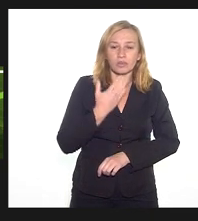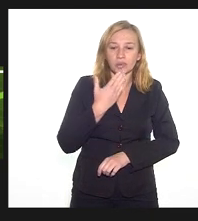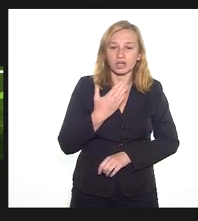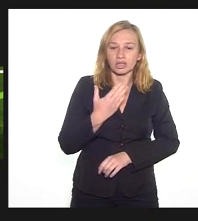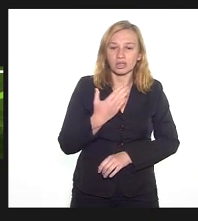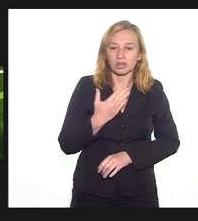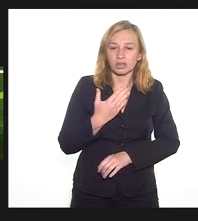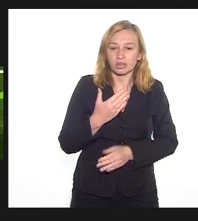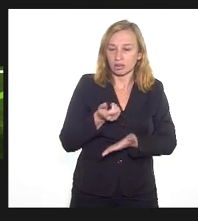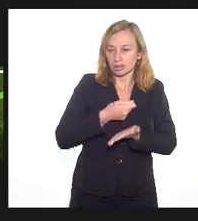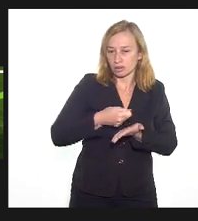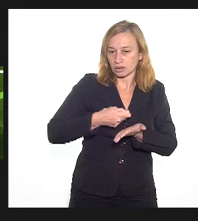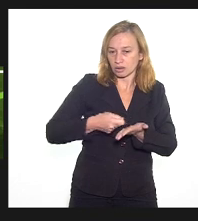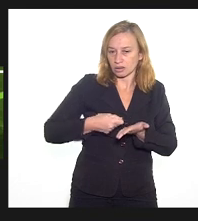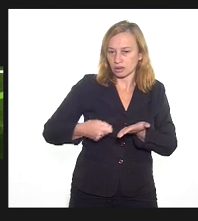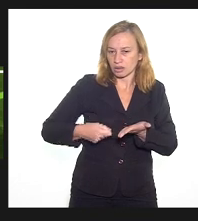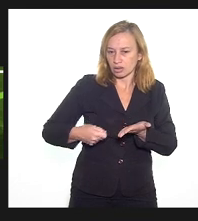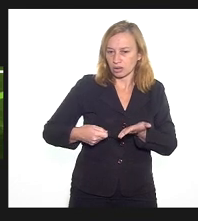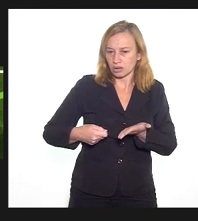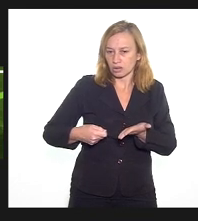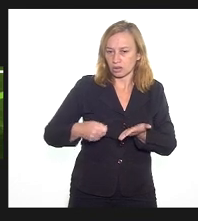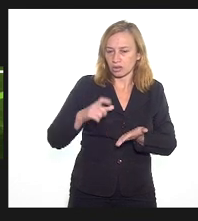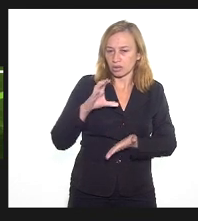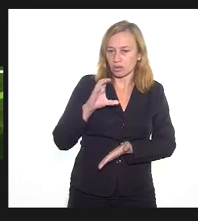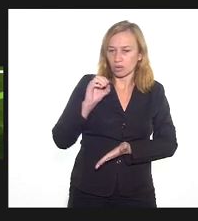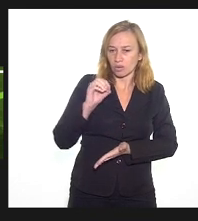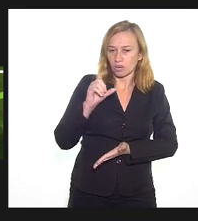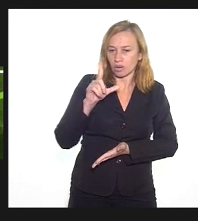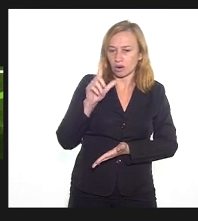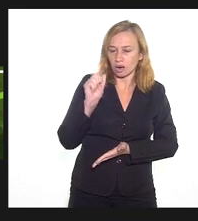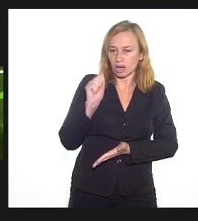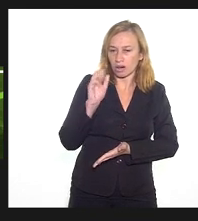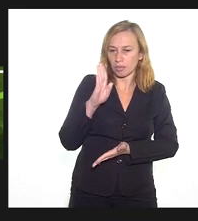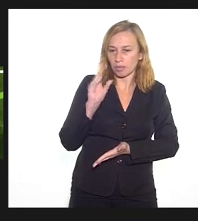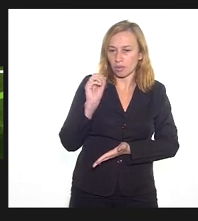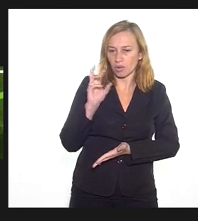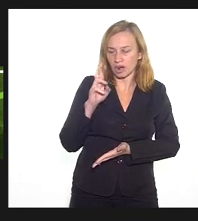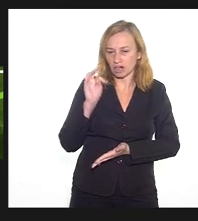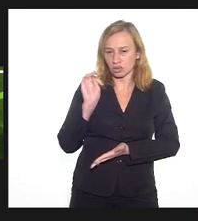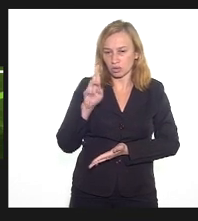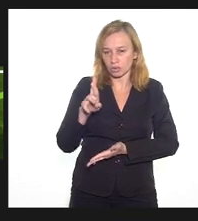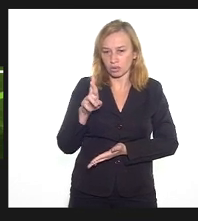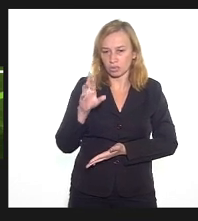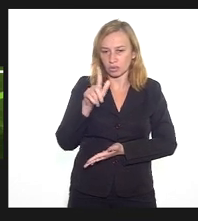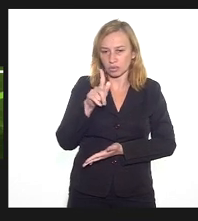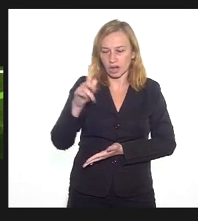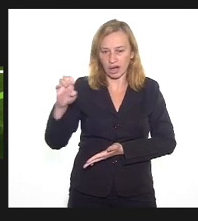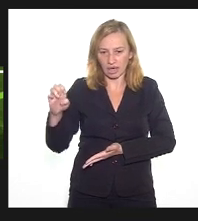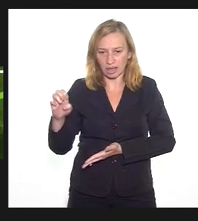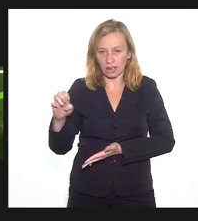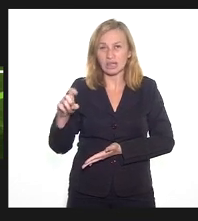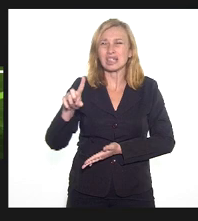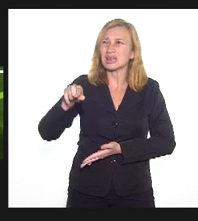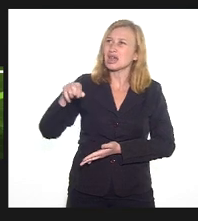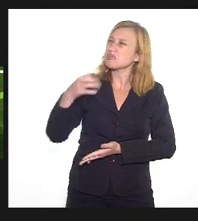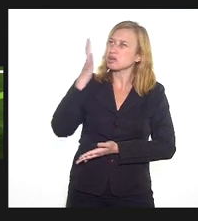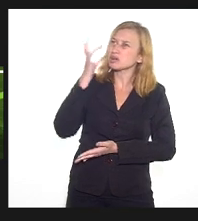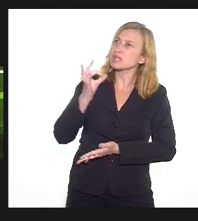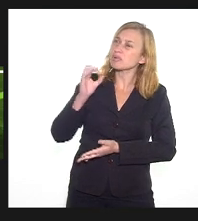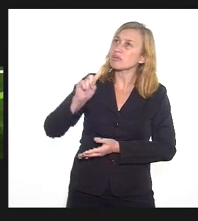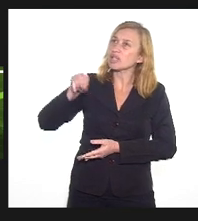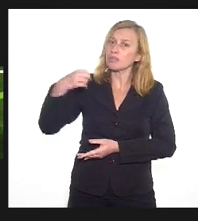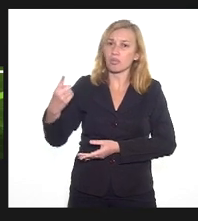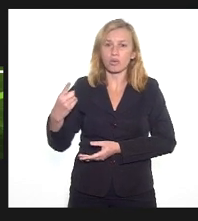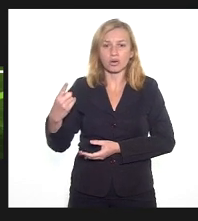como se eu fosse um colaborador do GAI, eu nunca ouvi falar no GAI na minha vida. Depois eu vim saber que era uma polícia. E aquilo me deixou muito